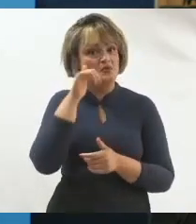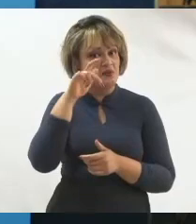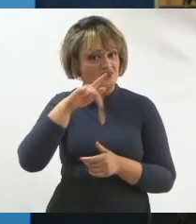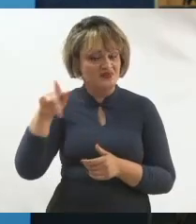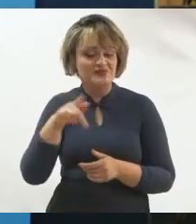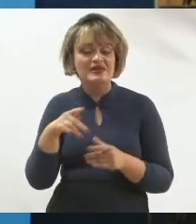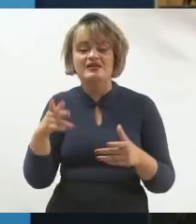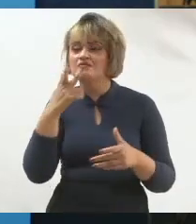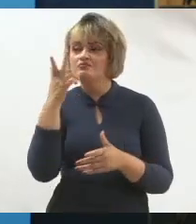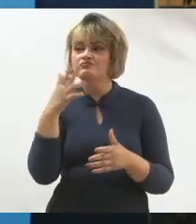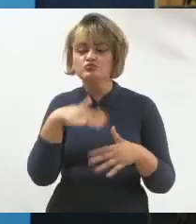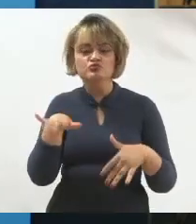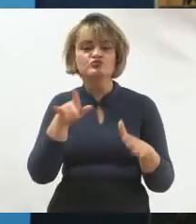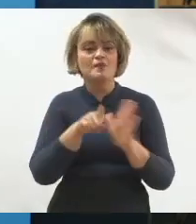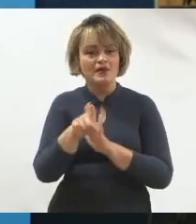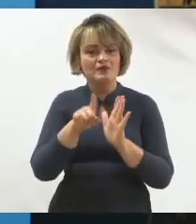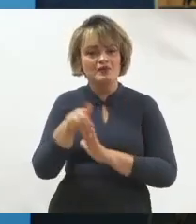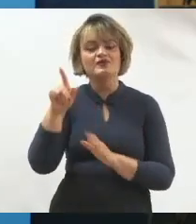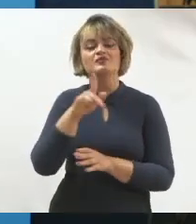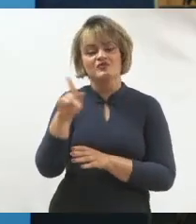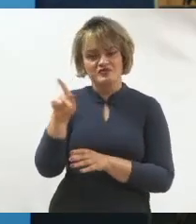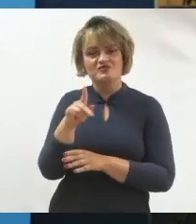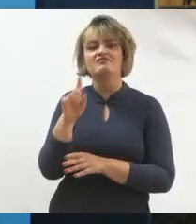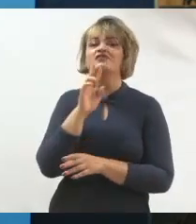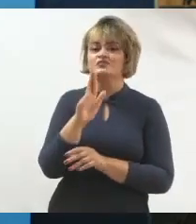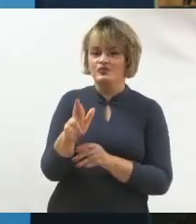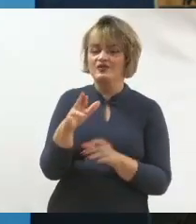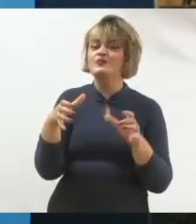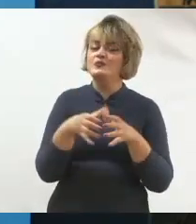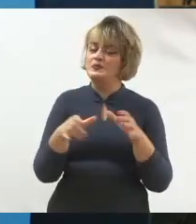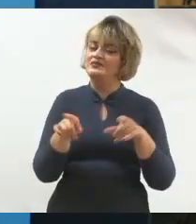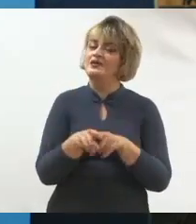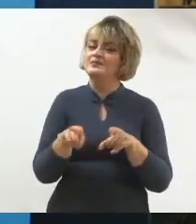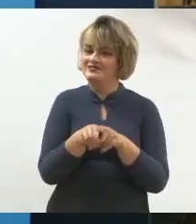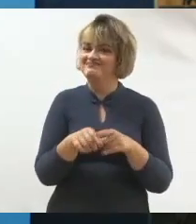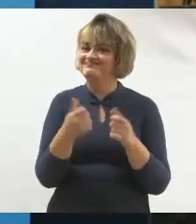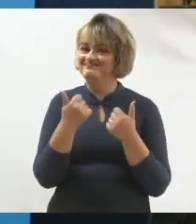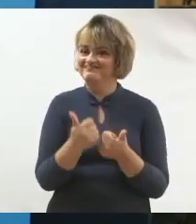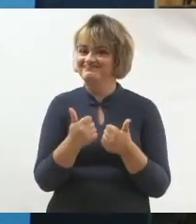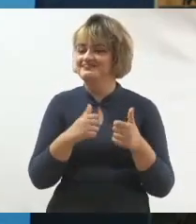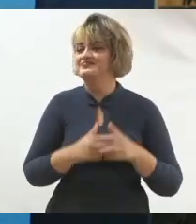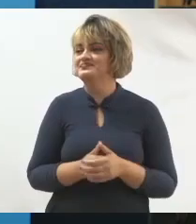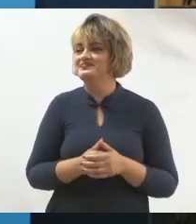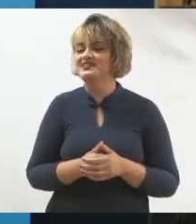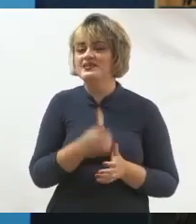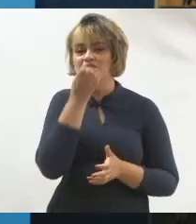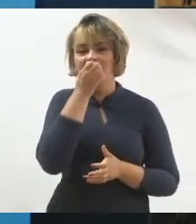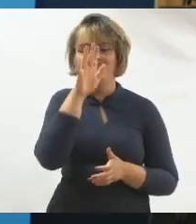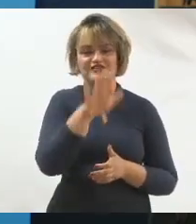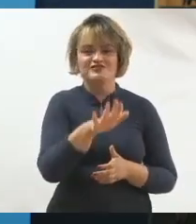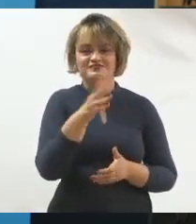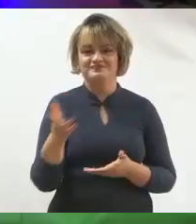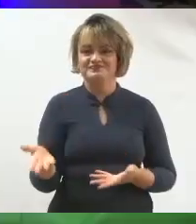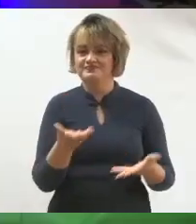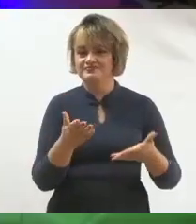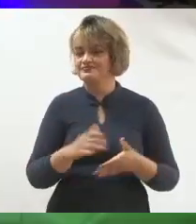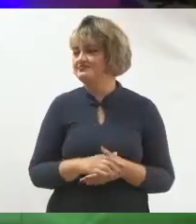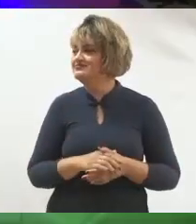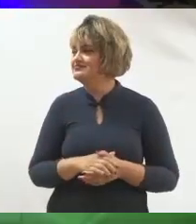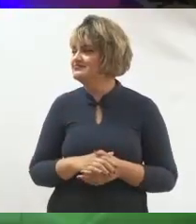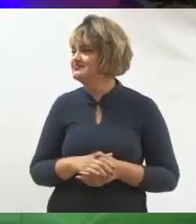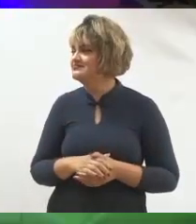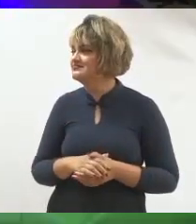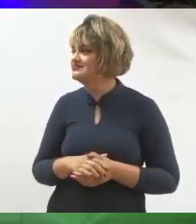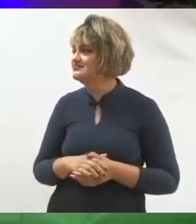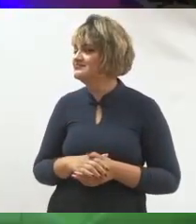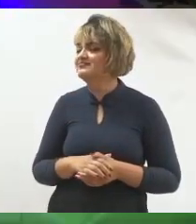é claro, todas as perguntas a professora vai responder e a nossa equipe também. Agora sim, Natália. Boa tarde, boa palestra. Obrigada,